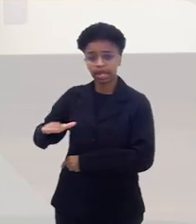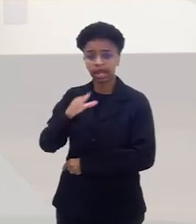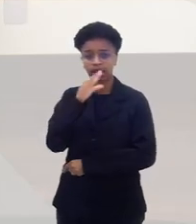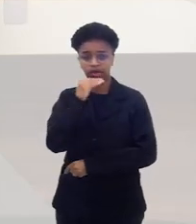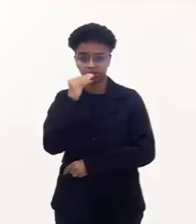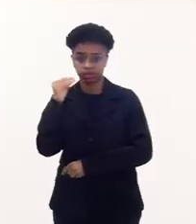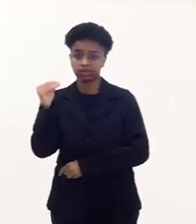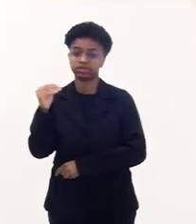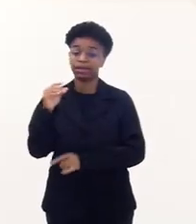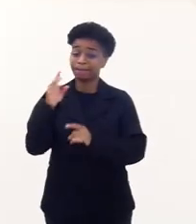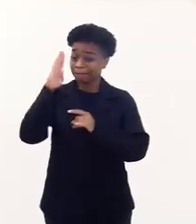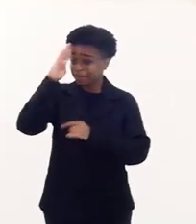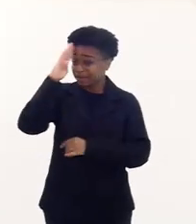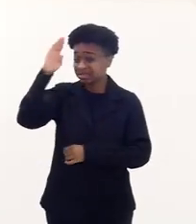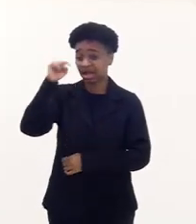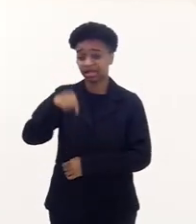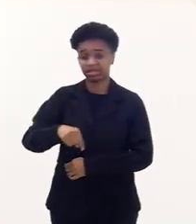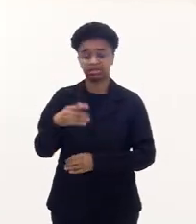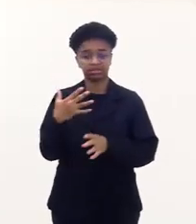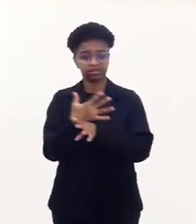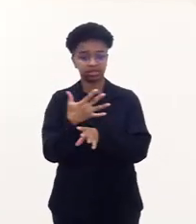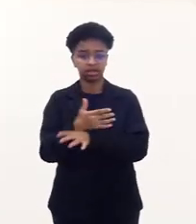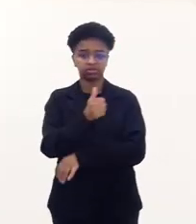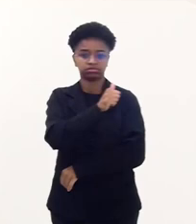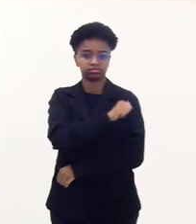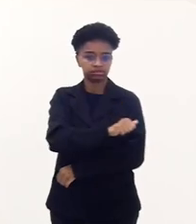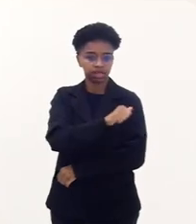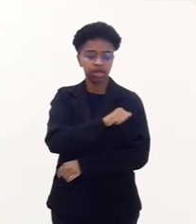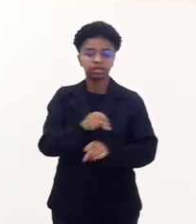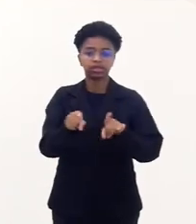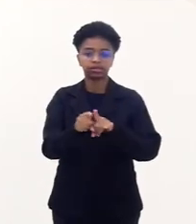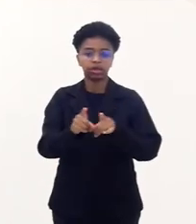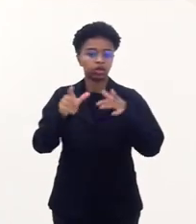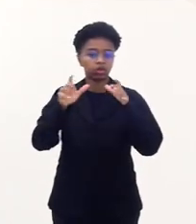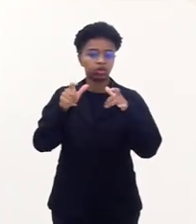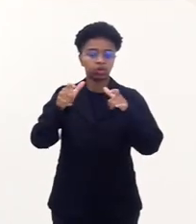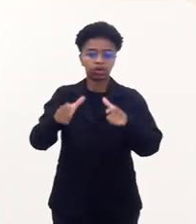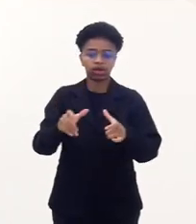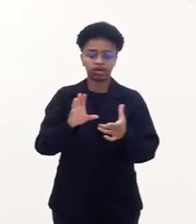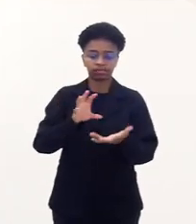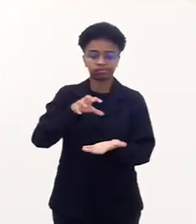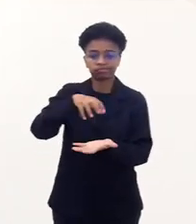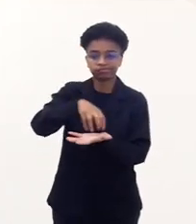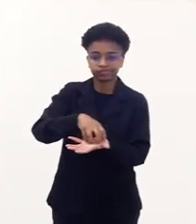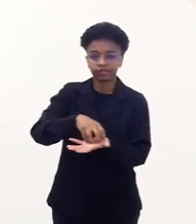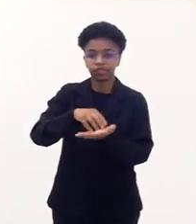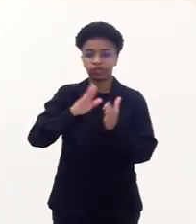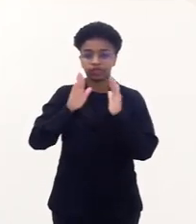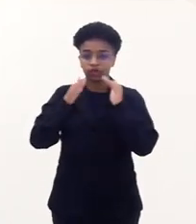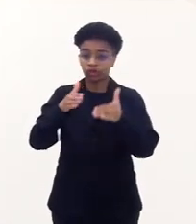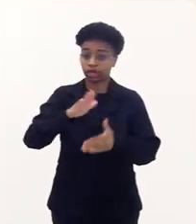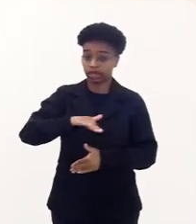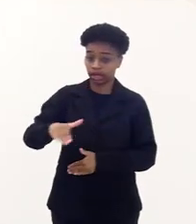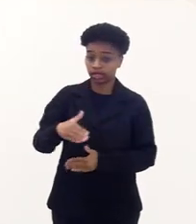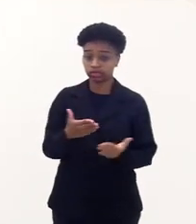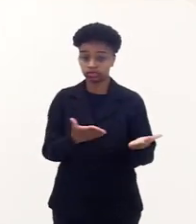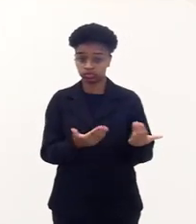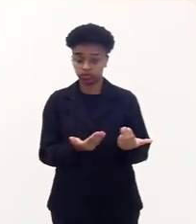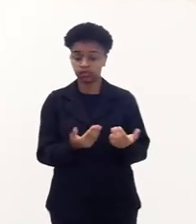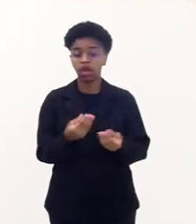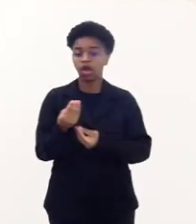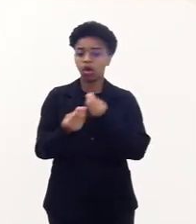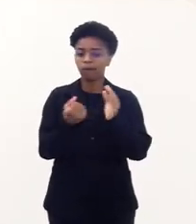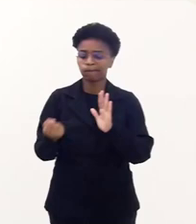adolescente, especialmente aqui na cidade do Rio de Janeiro, ali na Vara da Infância e Juventude. O quanto isso deixou de